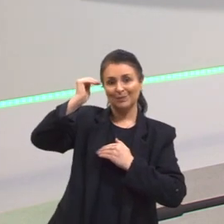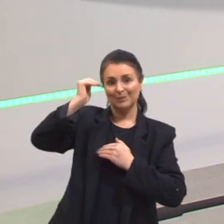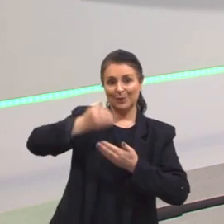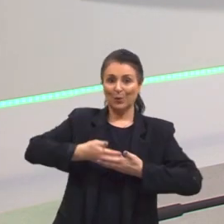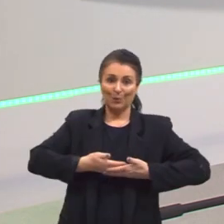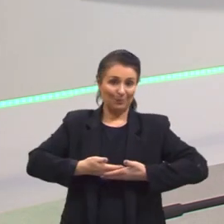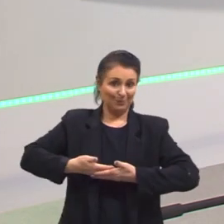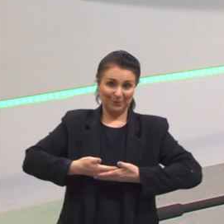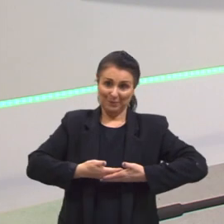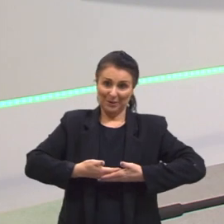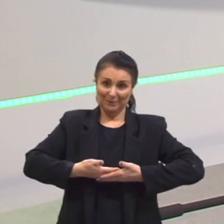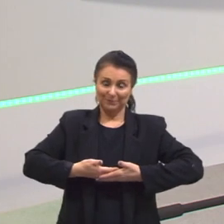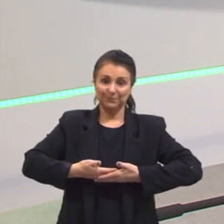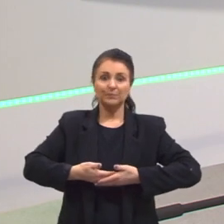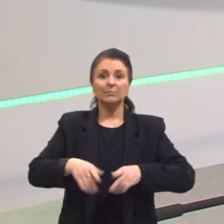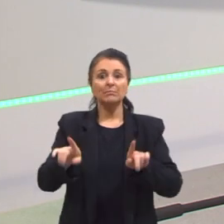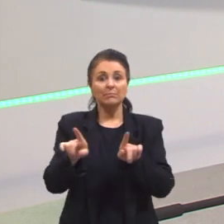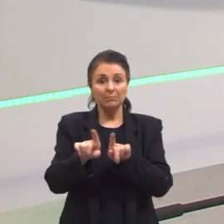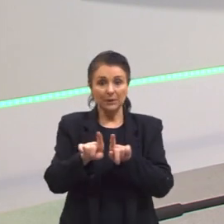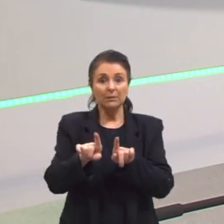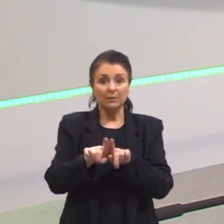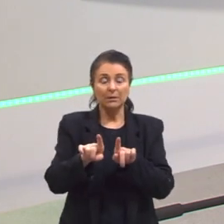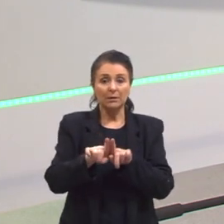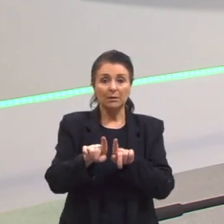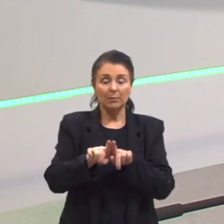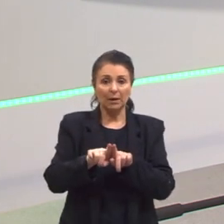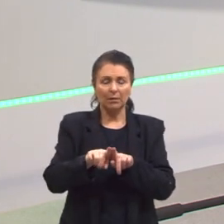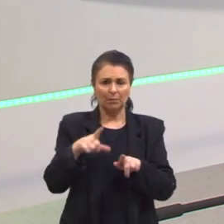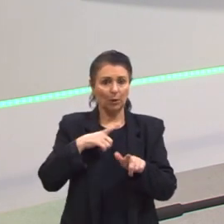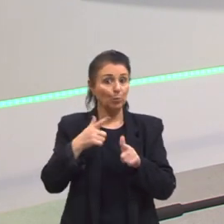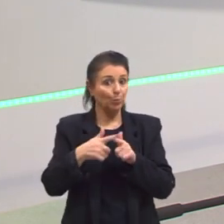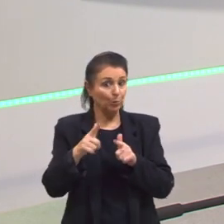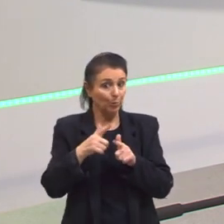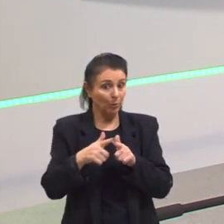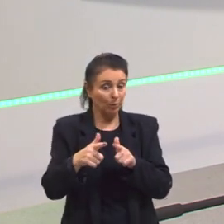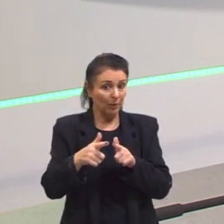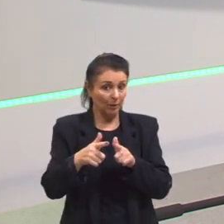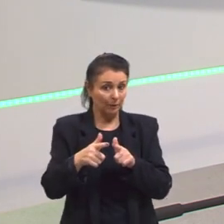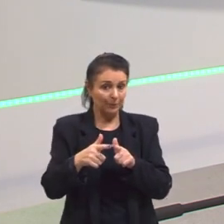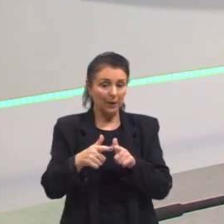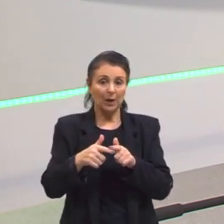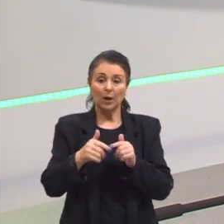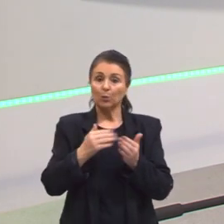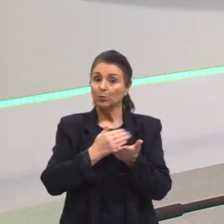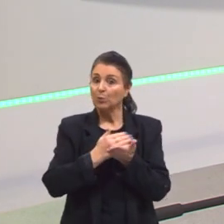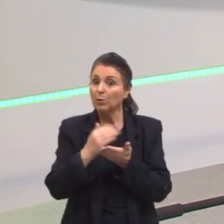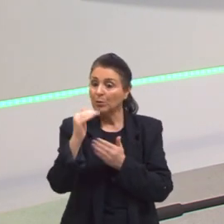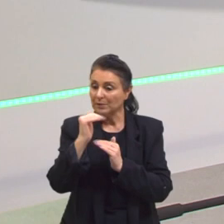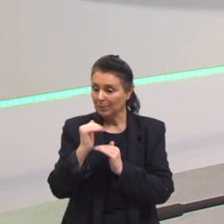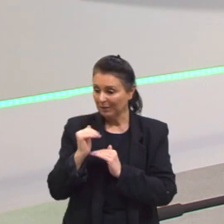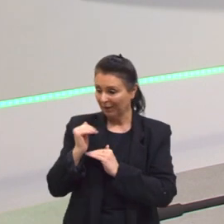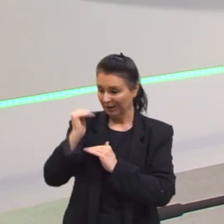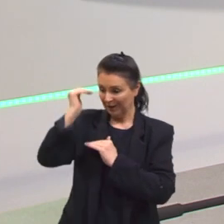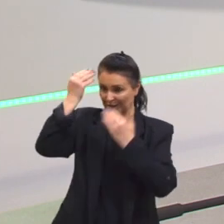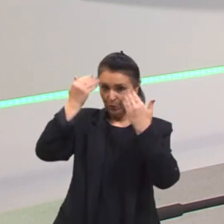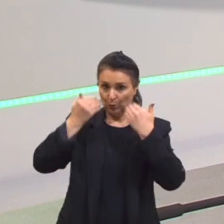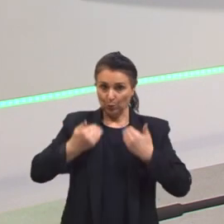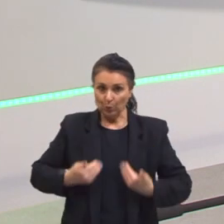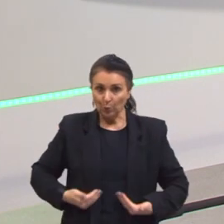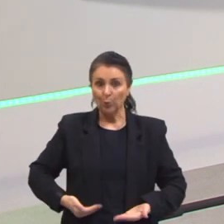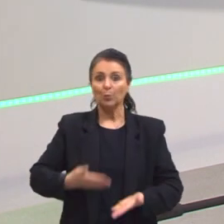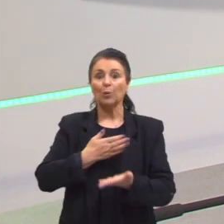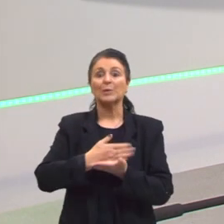E também temos um probleminha nessa parte, né? Que conforme a gente se torna adulto e vai envelhecendo,